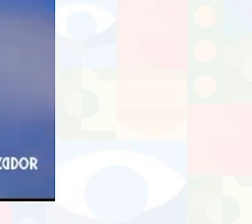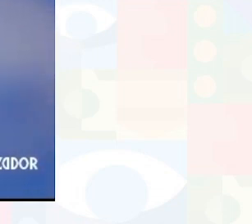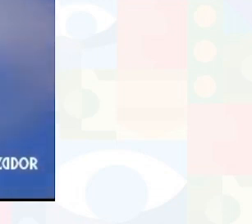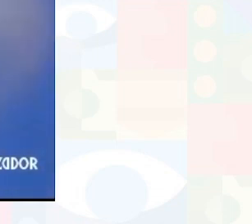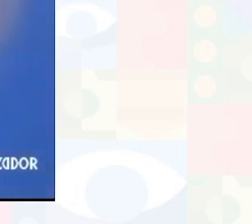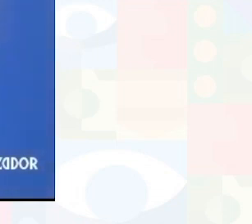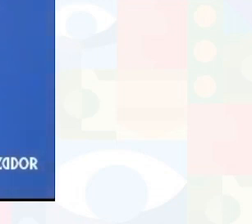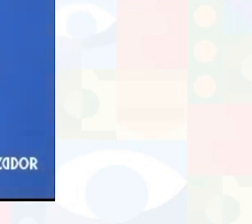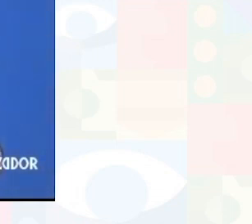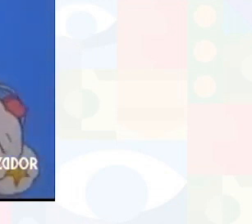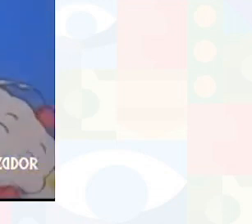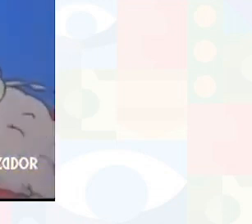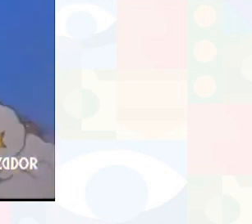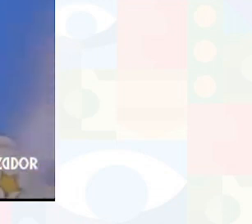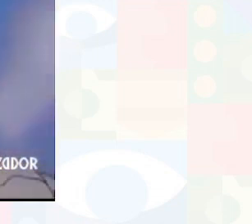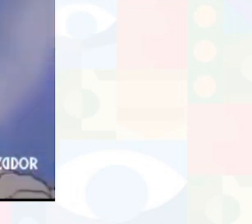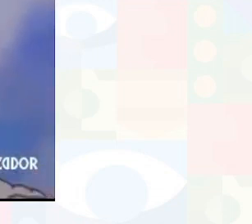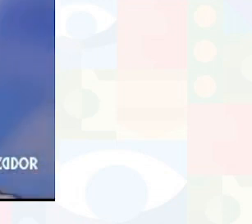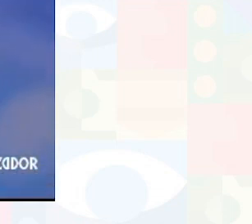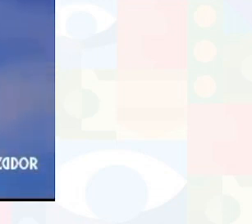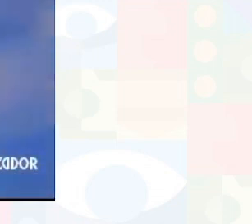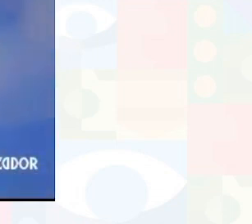lugar lá no céu